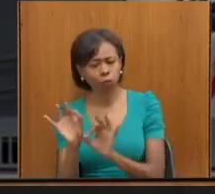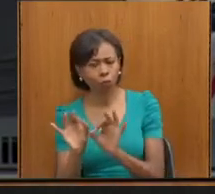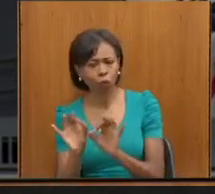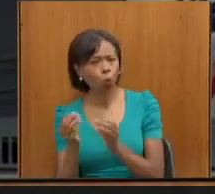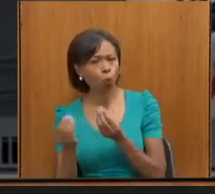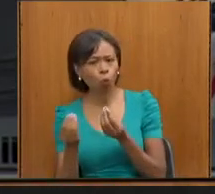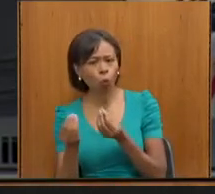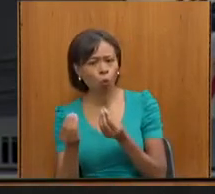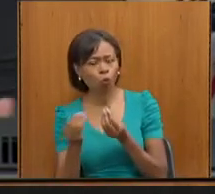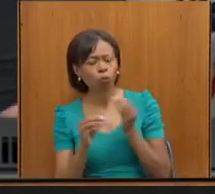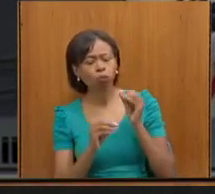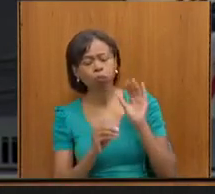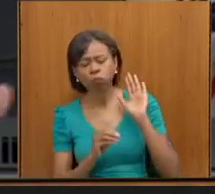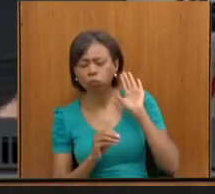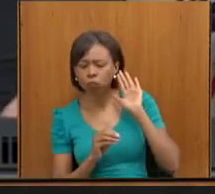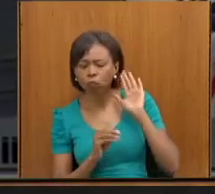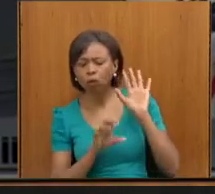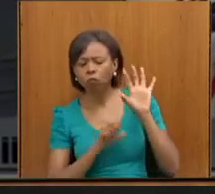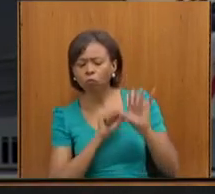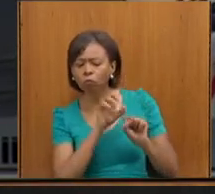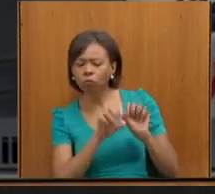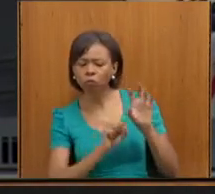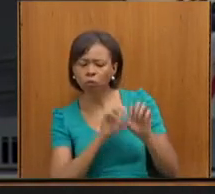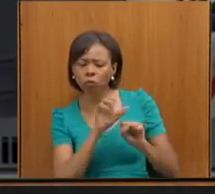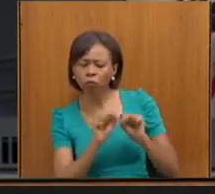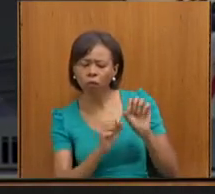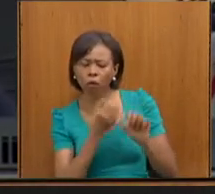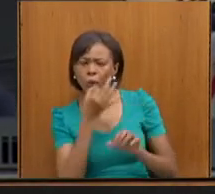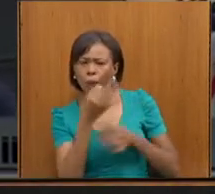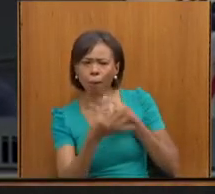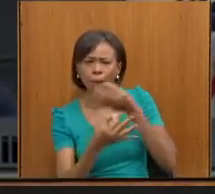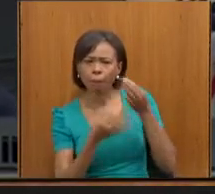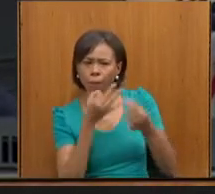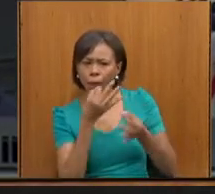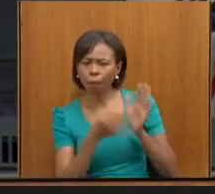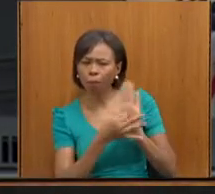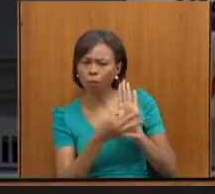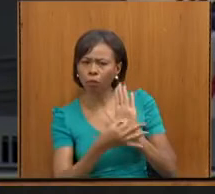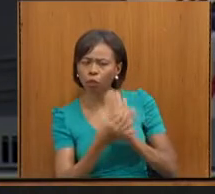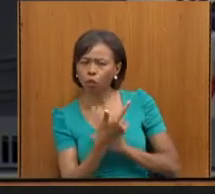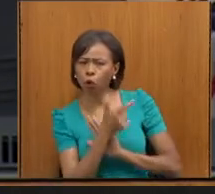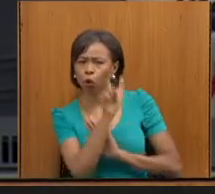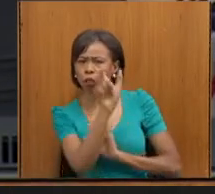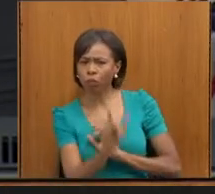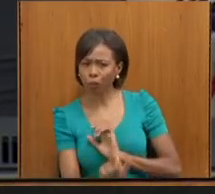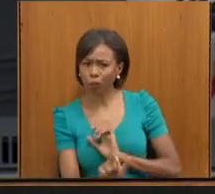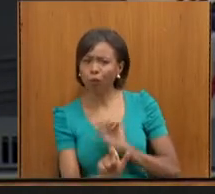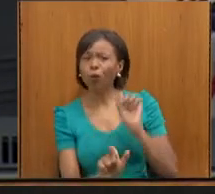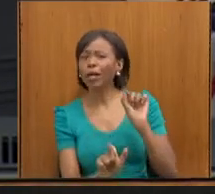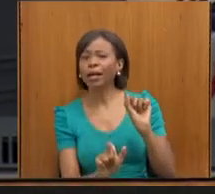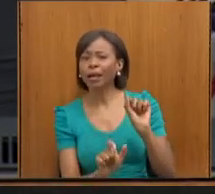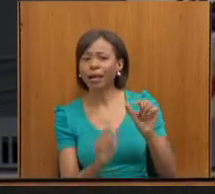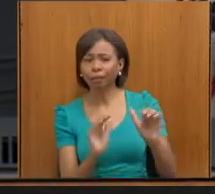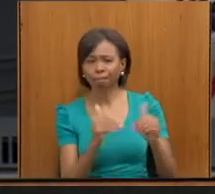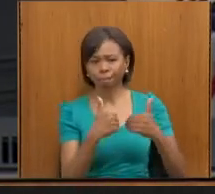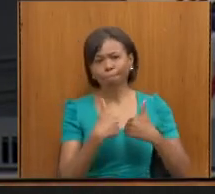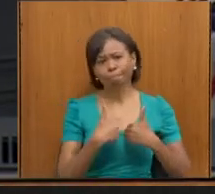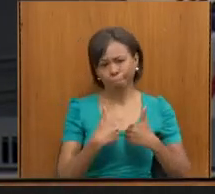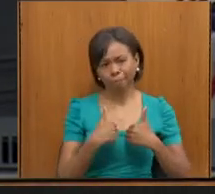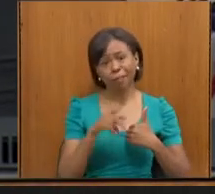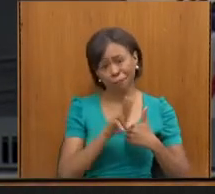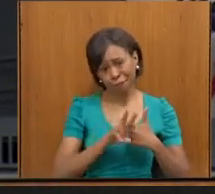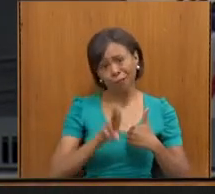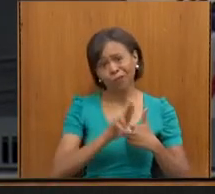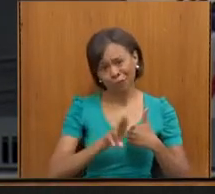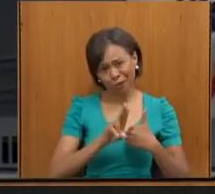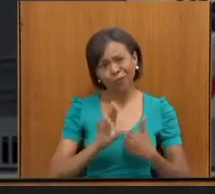as pessoas que farão uso dessa carteira. Então, acredito que